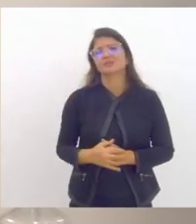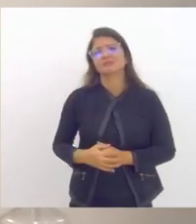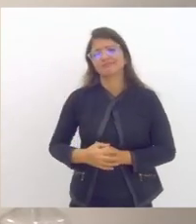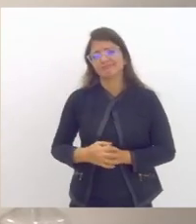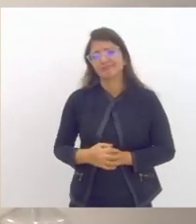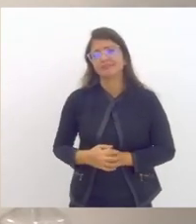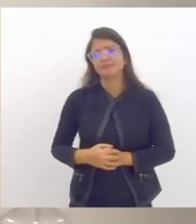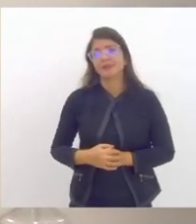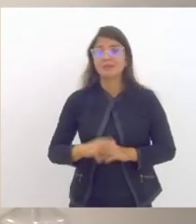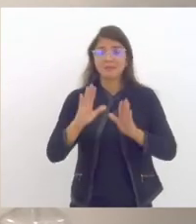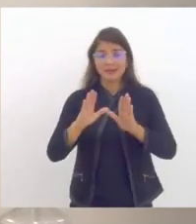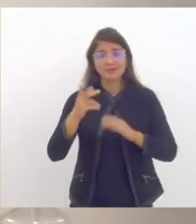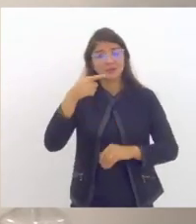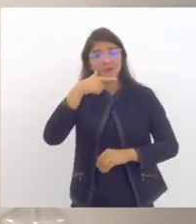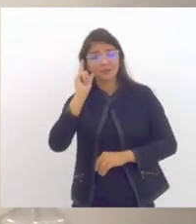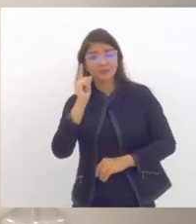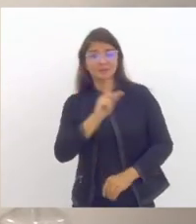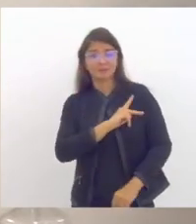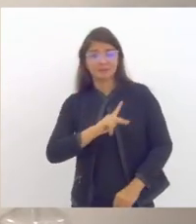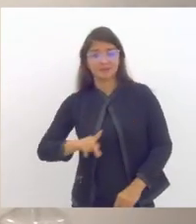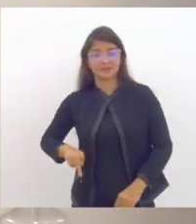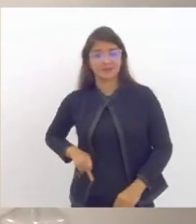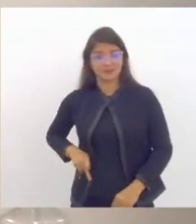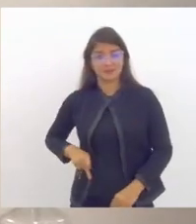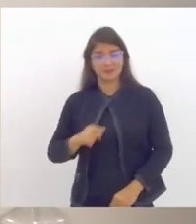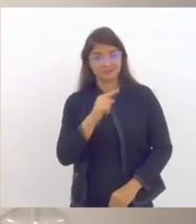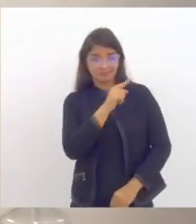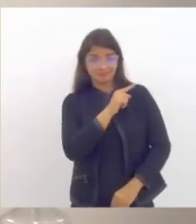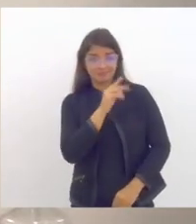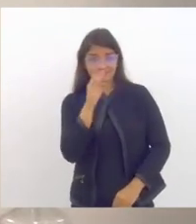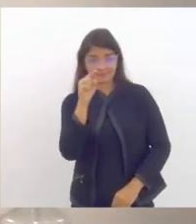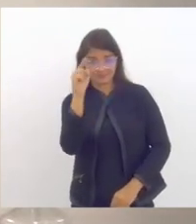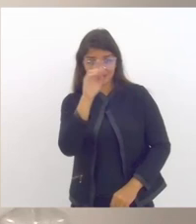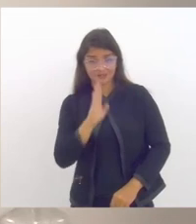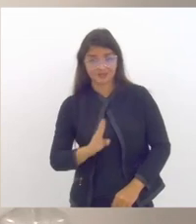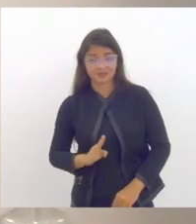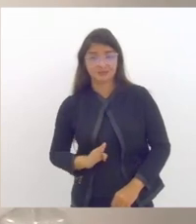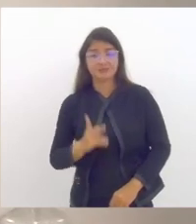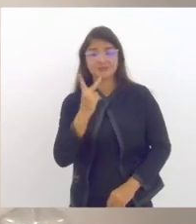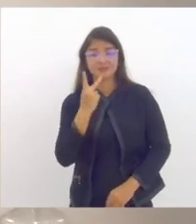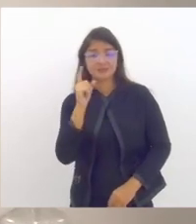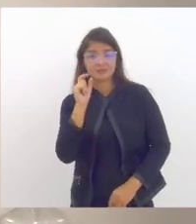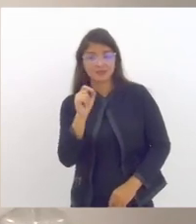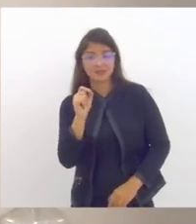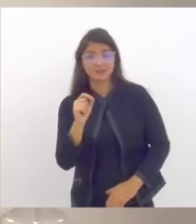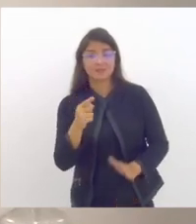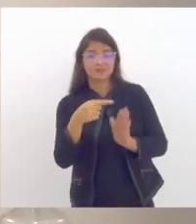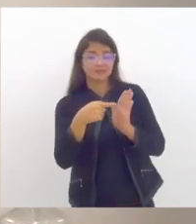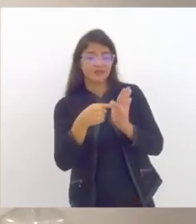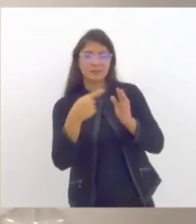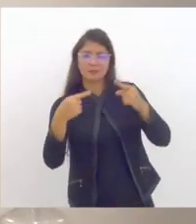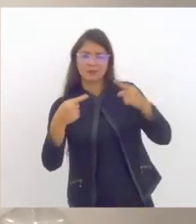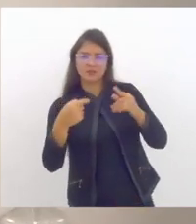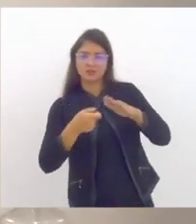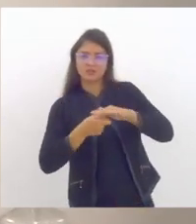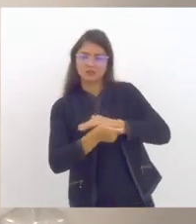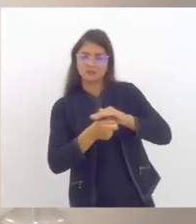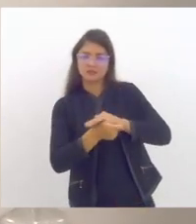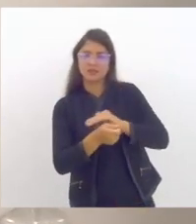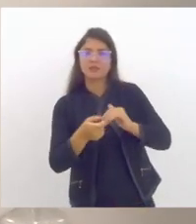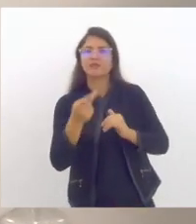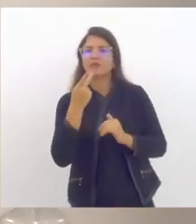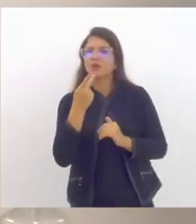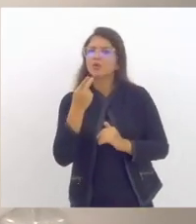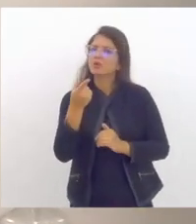vetou o trecho da lei de diretrizes orçamentárias que previa para o ano que vem a correção do